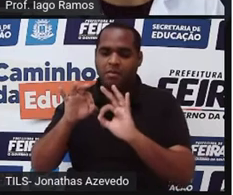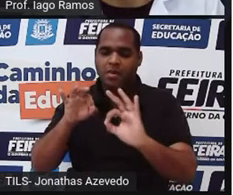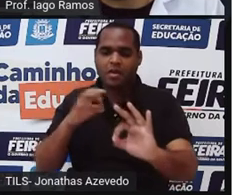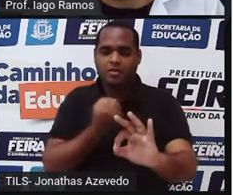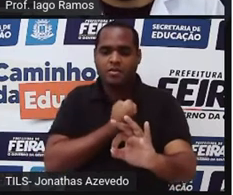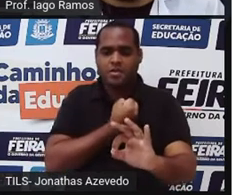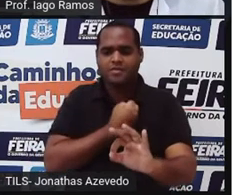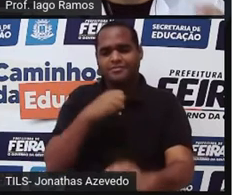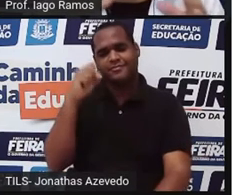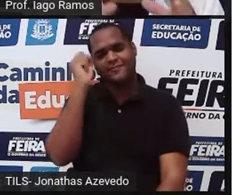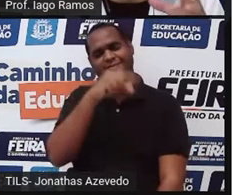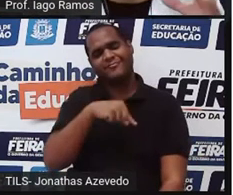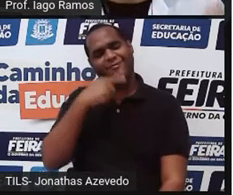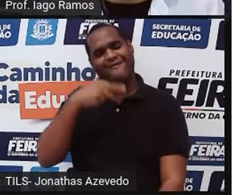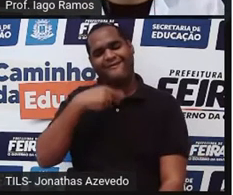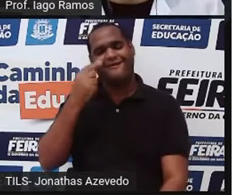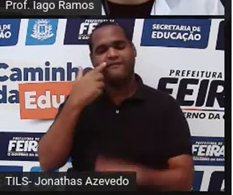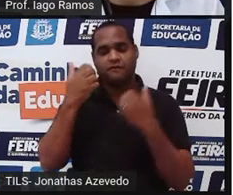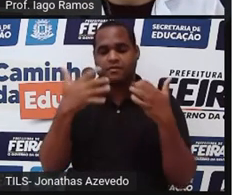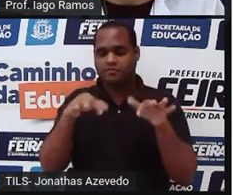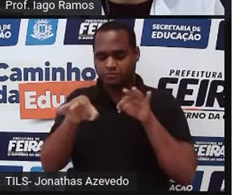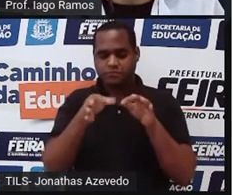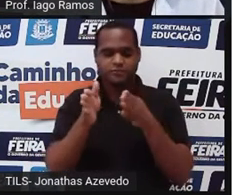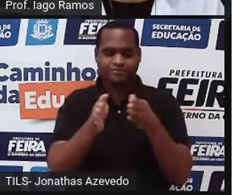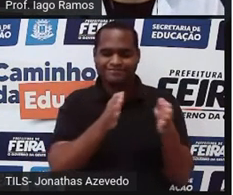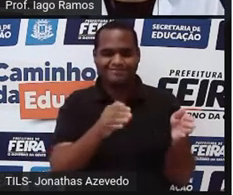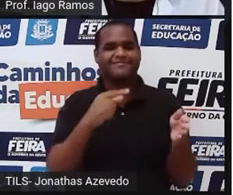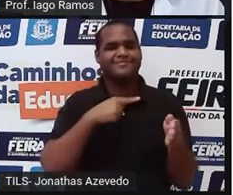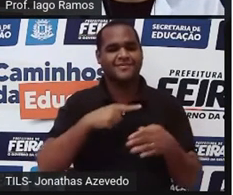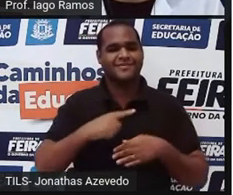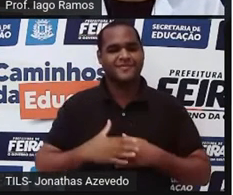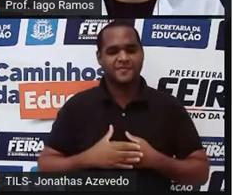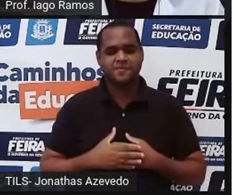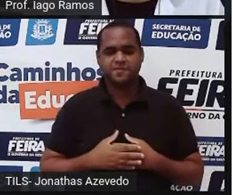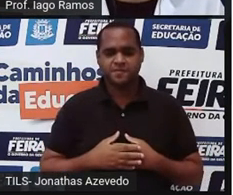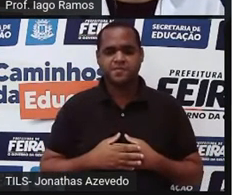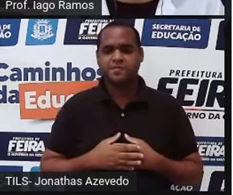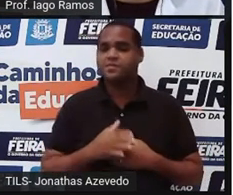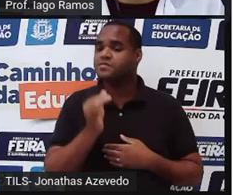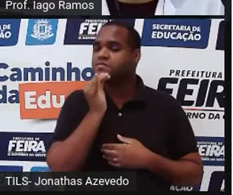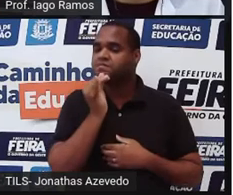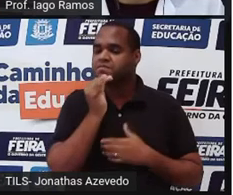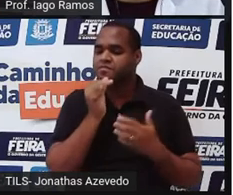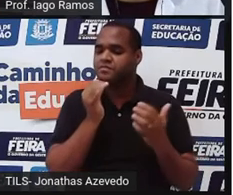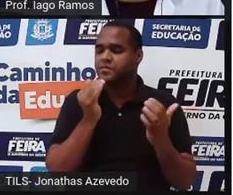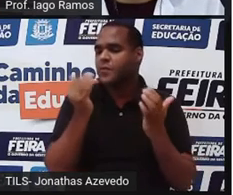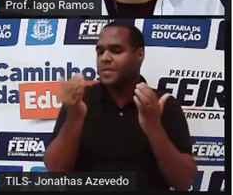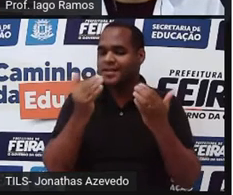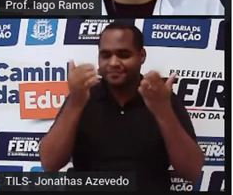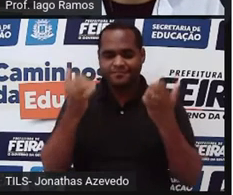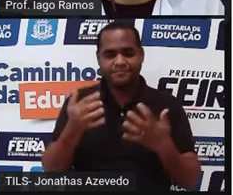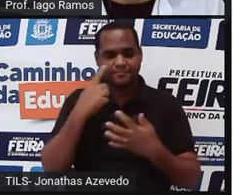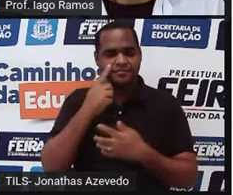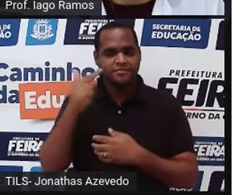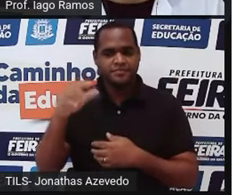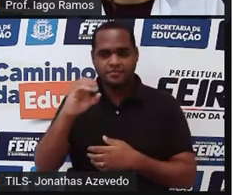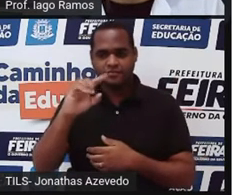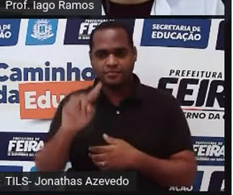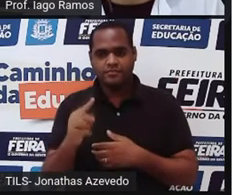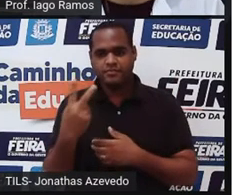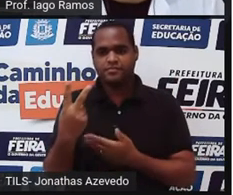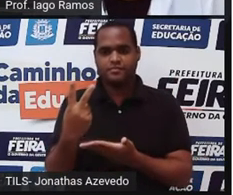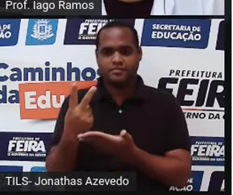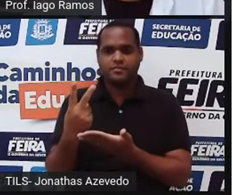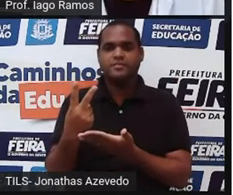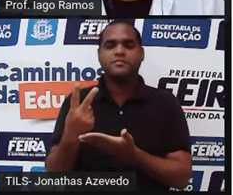fica difícil para a gente colocar isso em ordem. Por exemplo, quem é que vem depois do número 0,2?